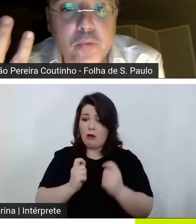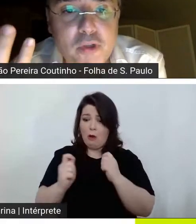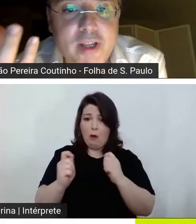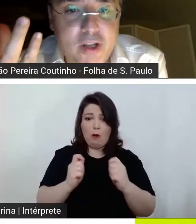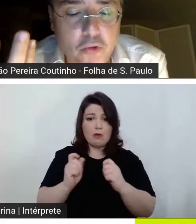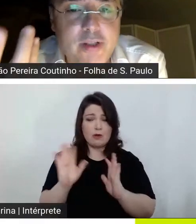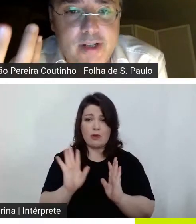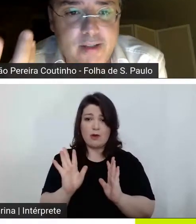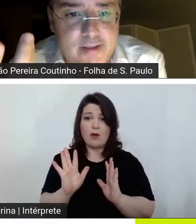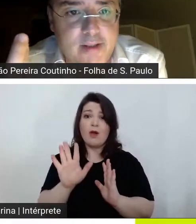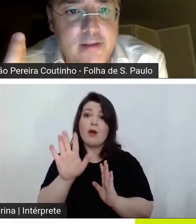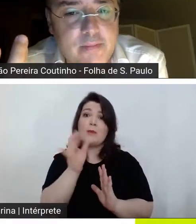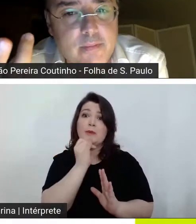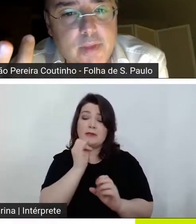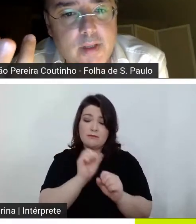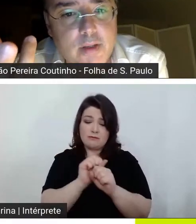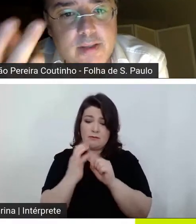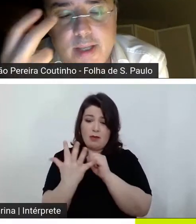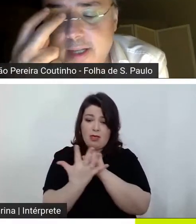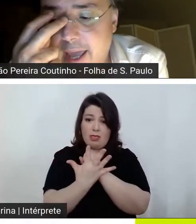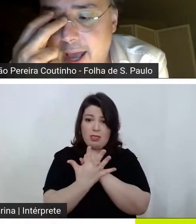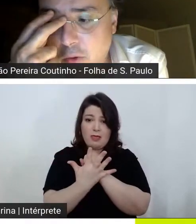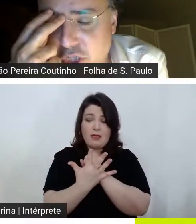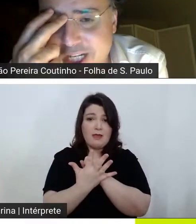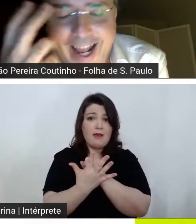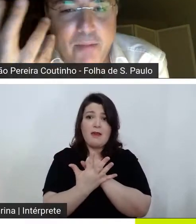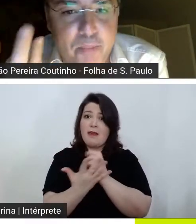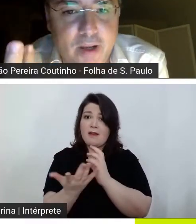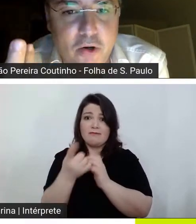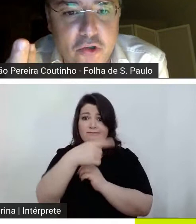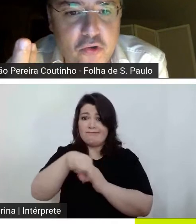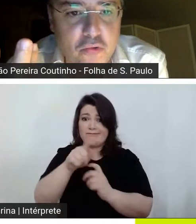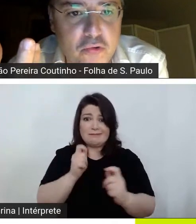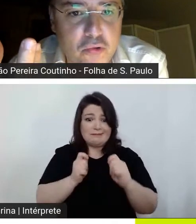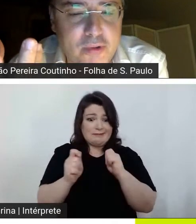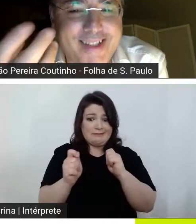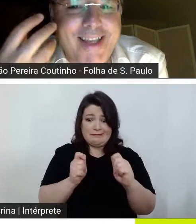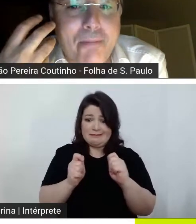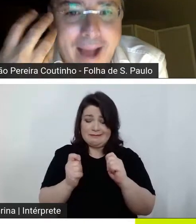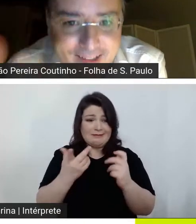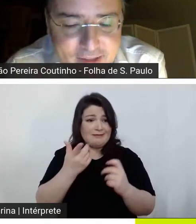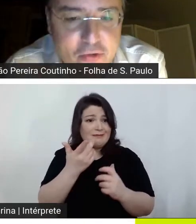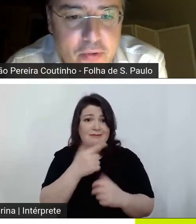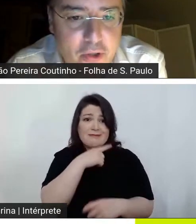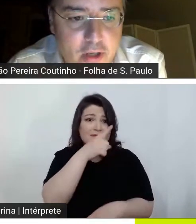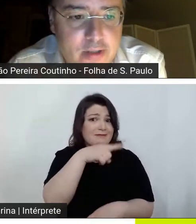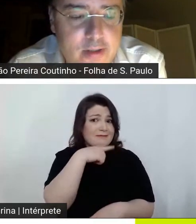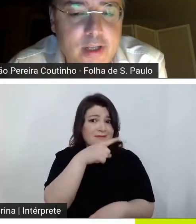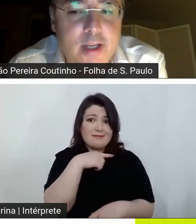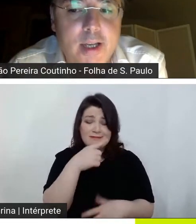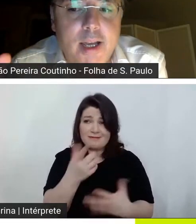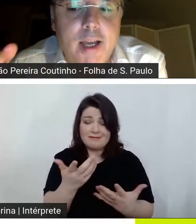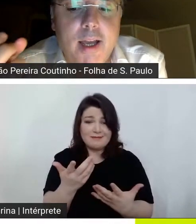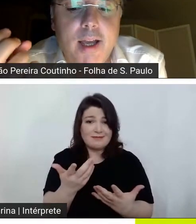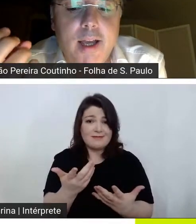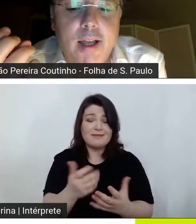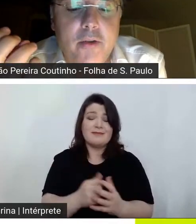definição pura da contingência ou seja é algo que escapa ao nosso controle que se abate sobre nós